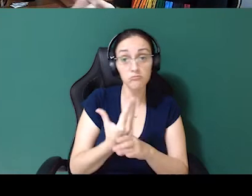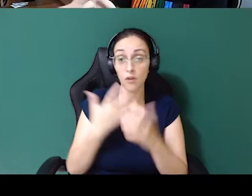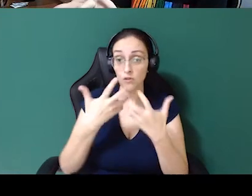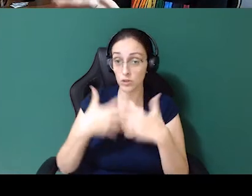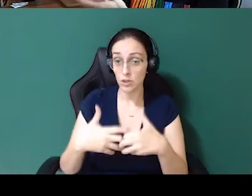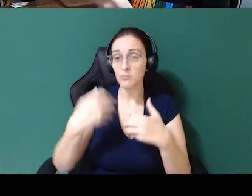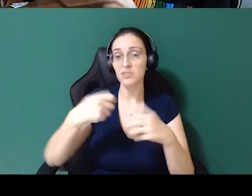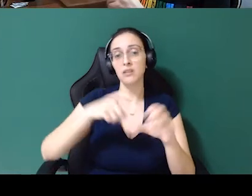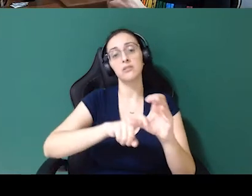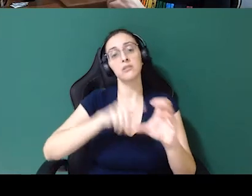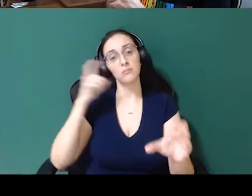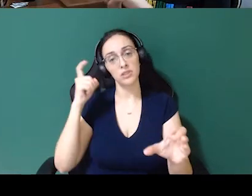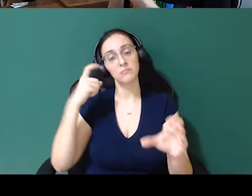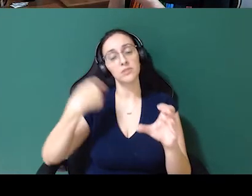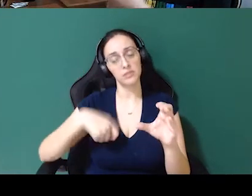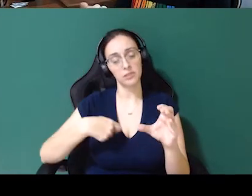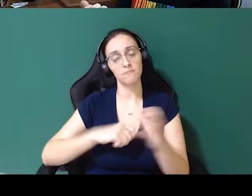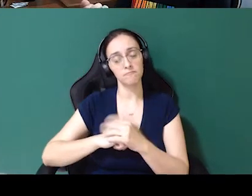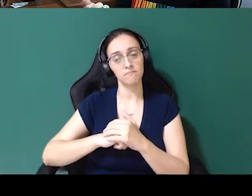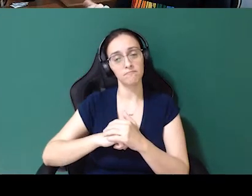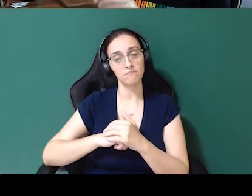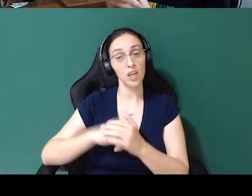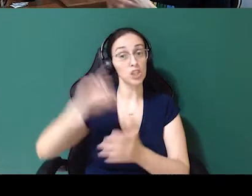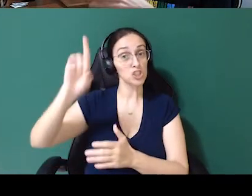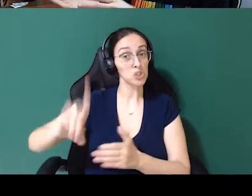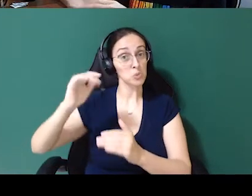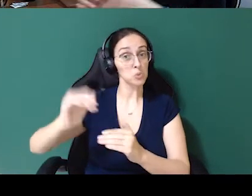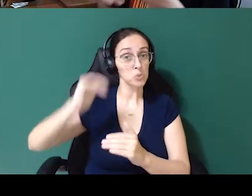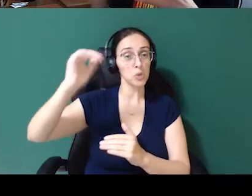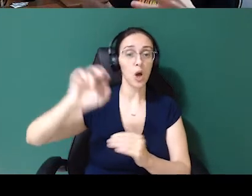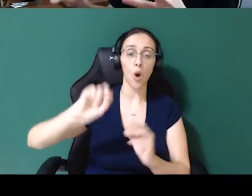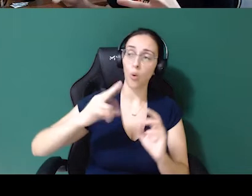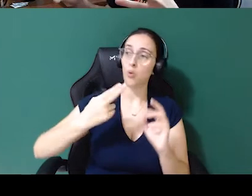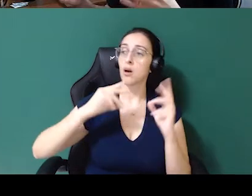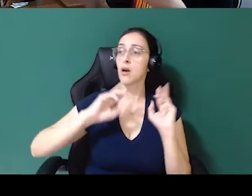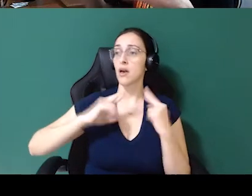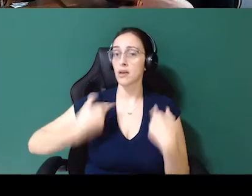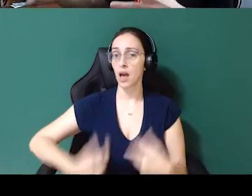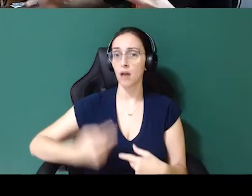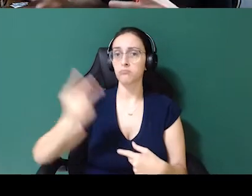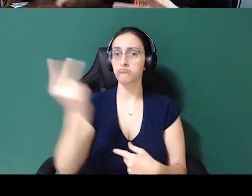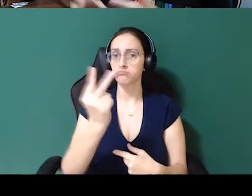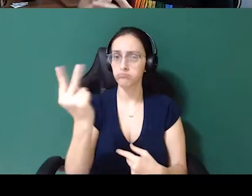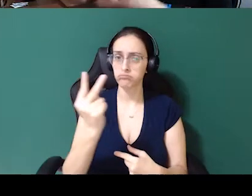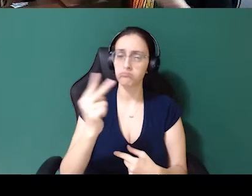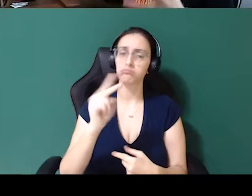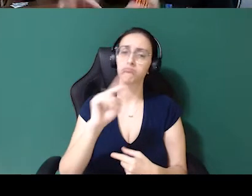certa independência. Então, a alta diretoria, ou o RH, ou os dois, ou o CEO,